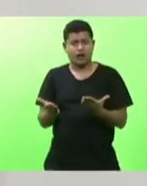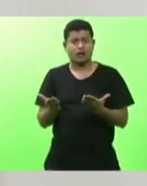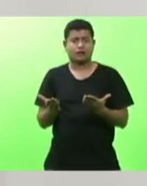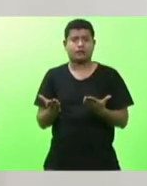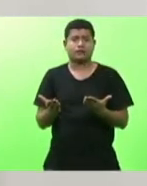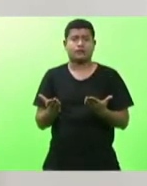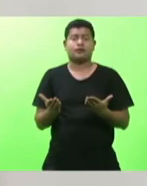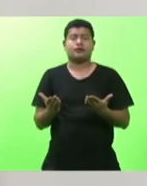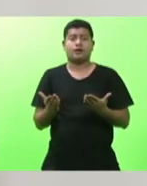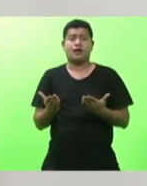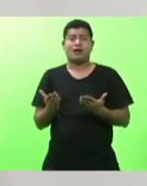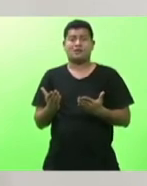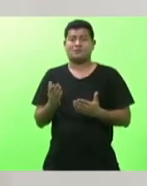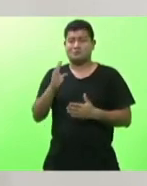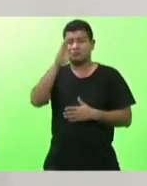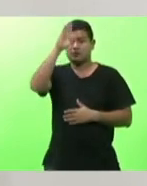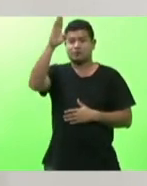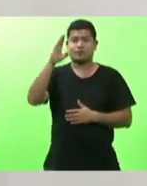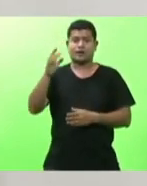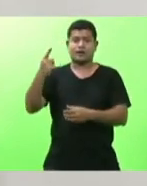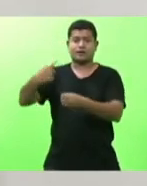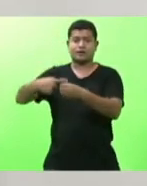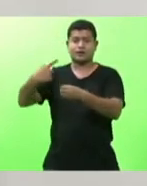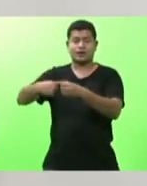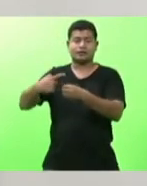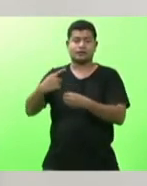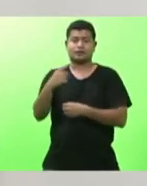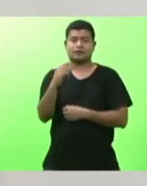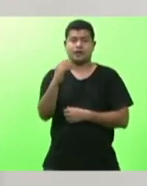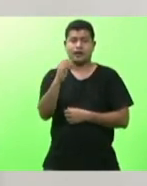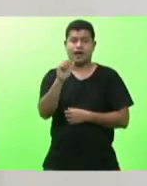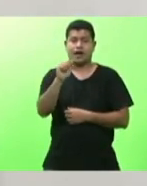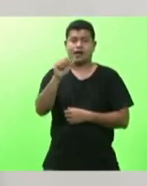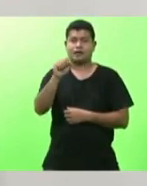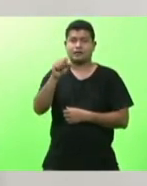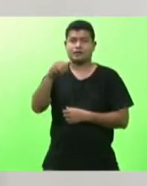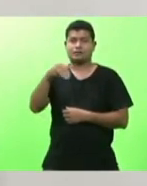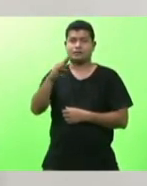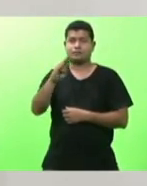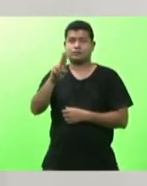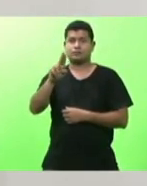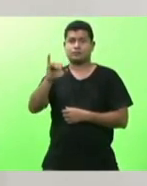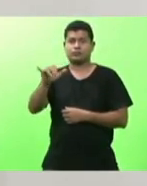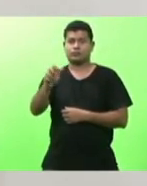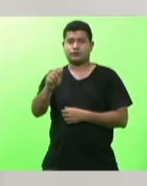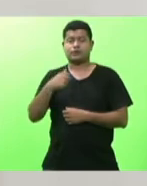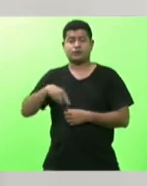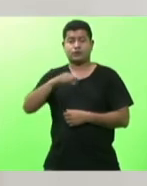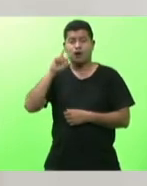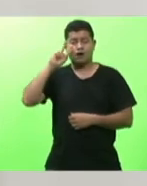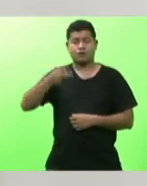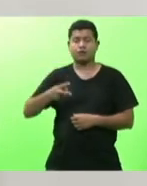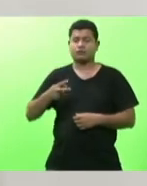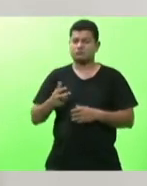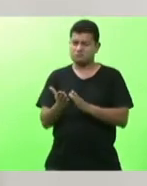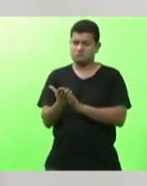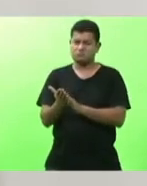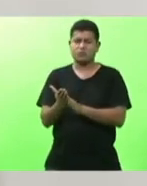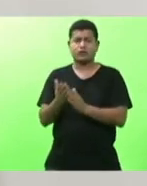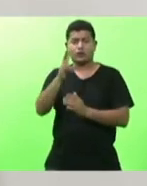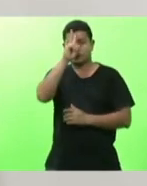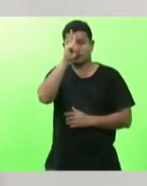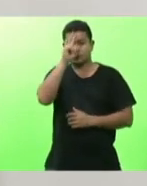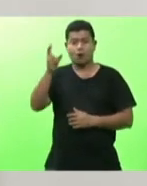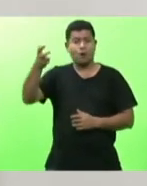distrito de Azambuja merece o nosso reconhecimento e os nossos parabéns pela história pela cultura